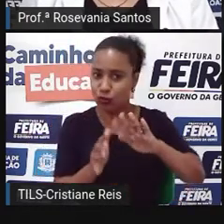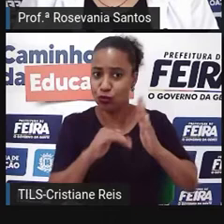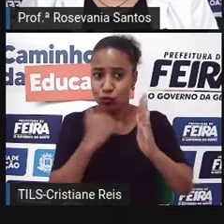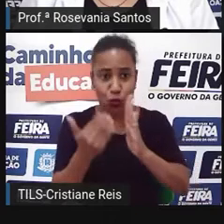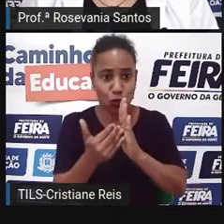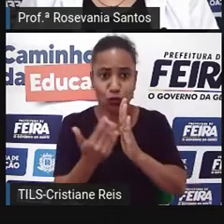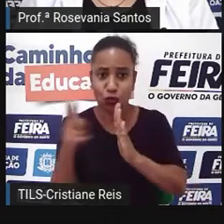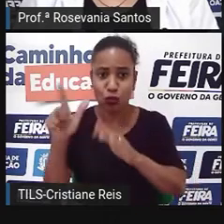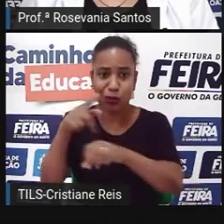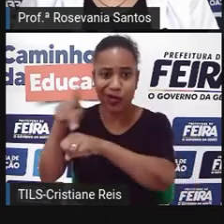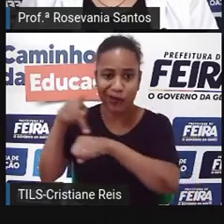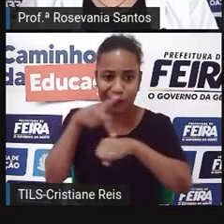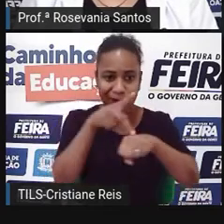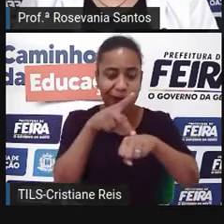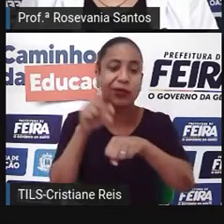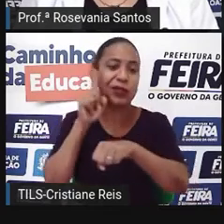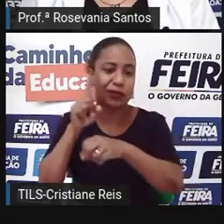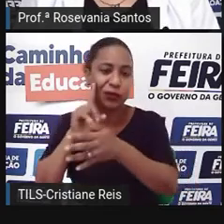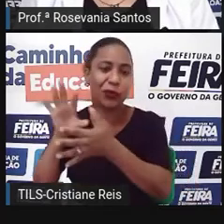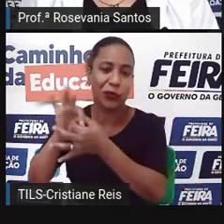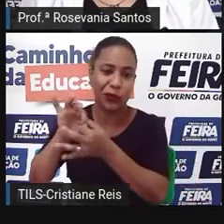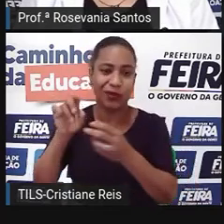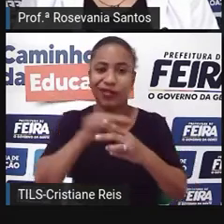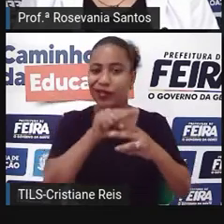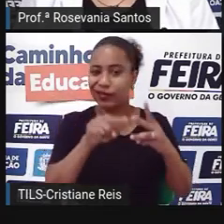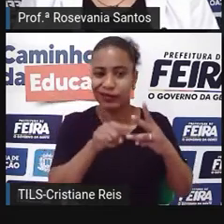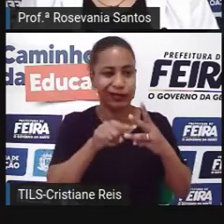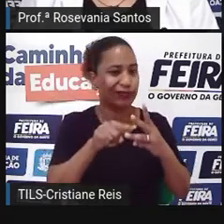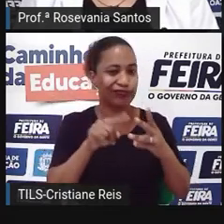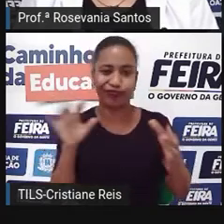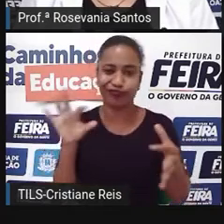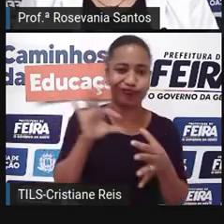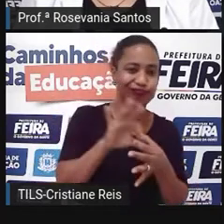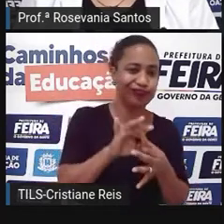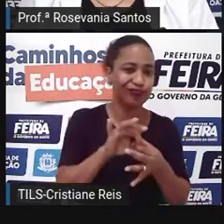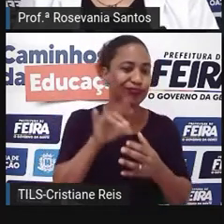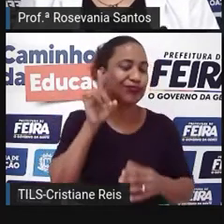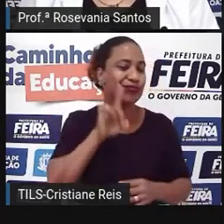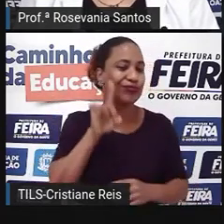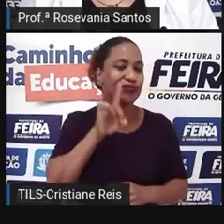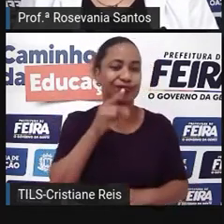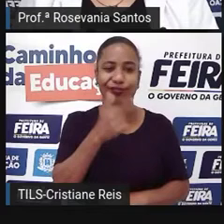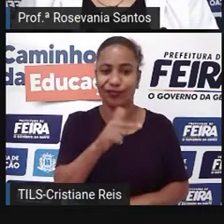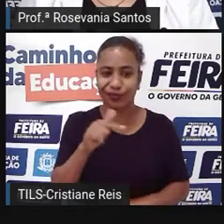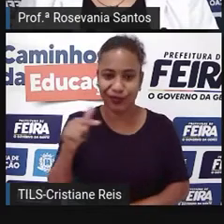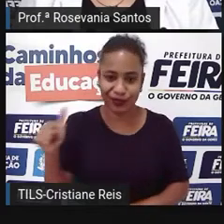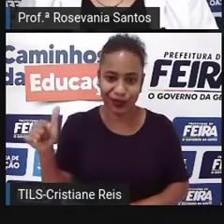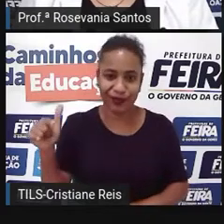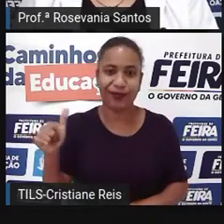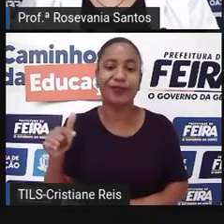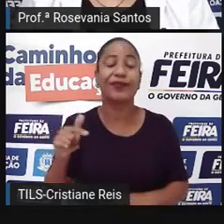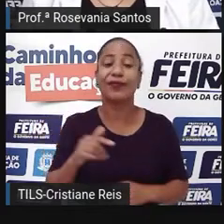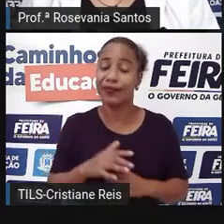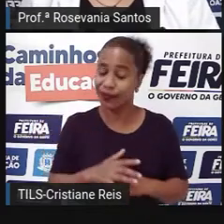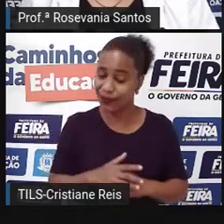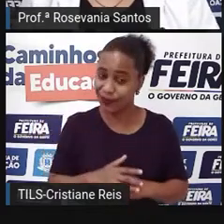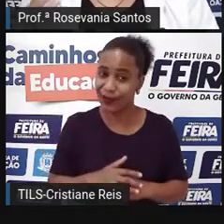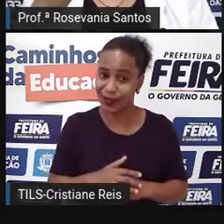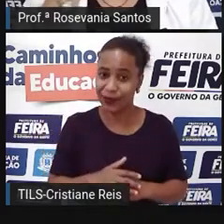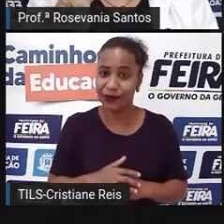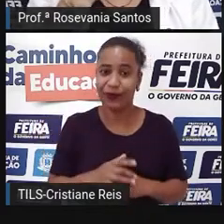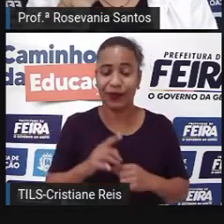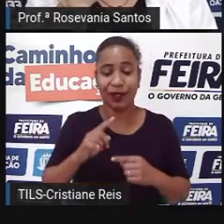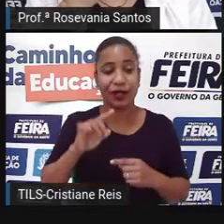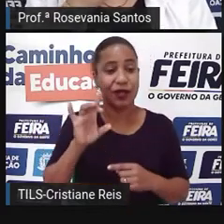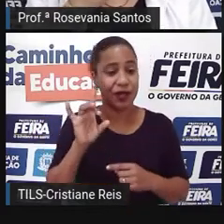partezinha aqui da Ásia, os únicos países que não têm essas relações diplomáticas, inclusive,